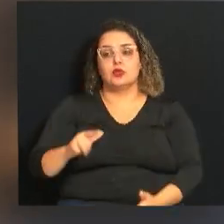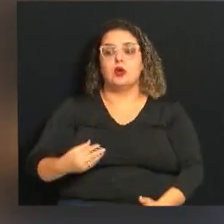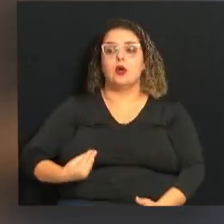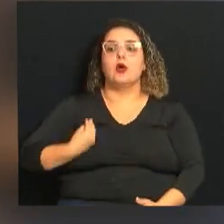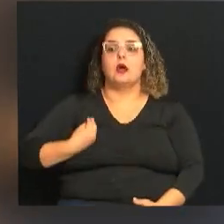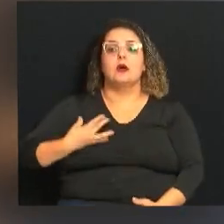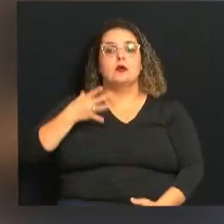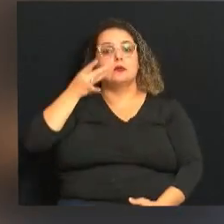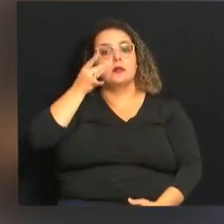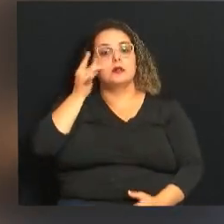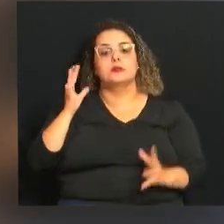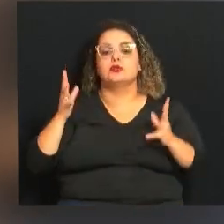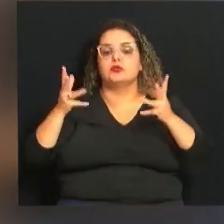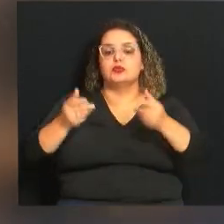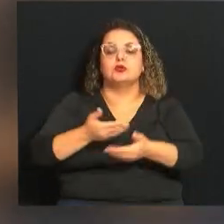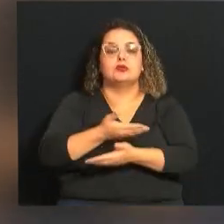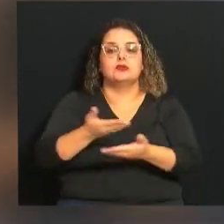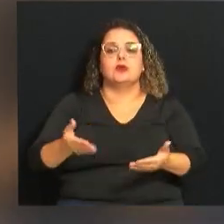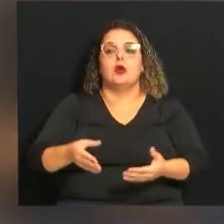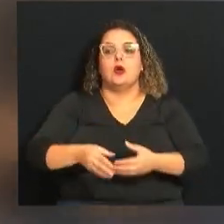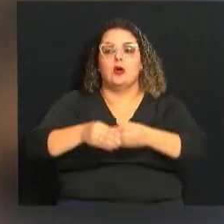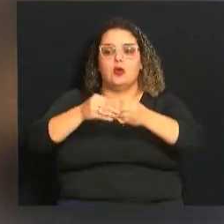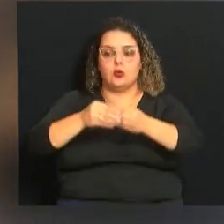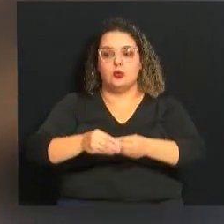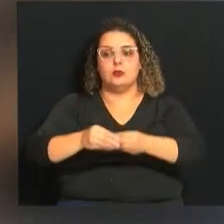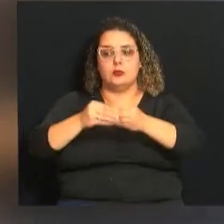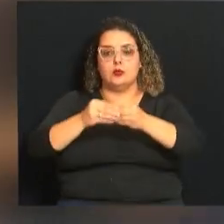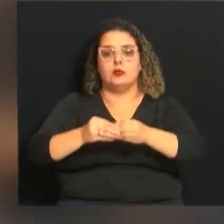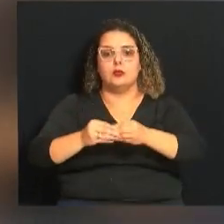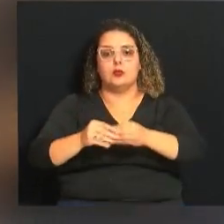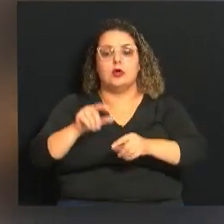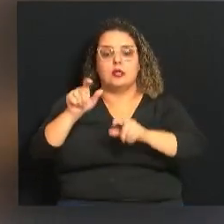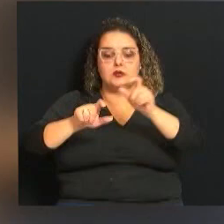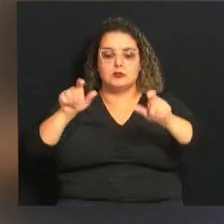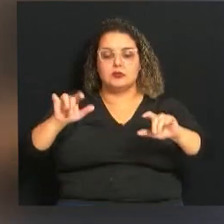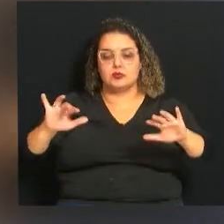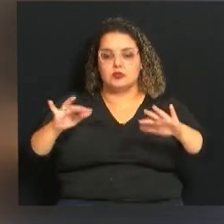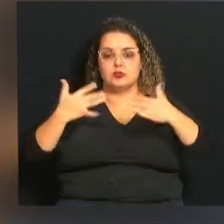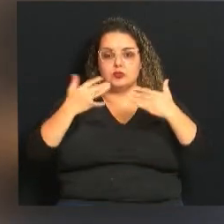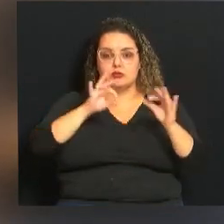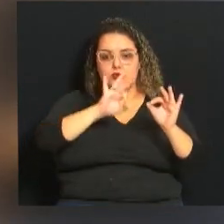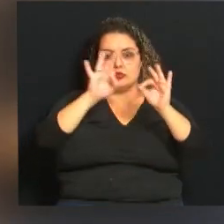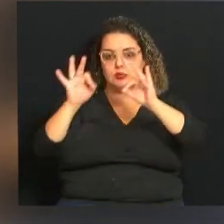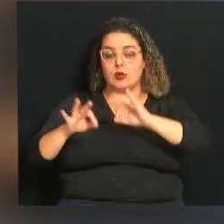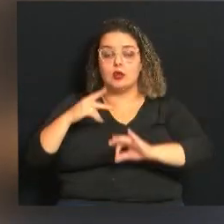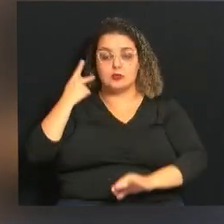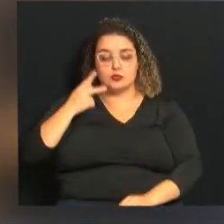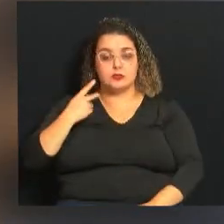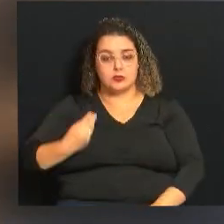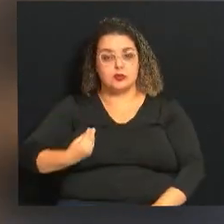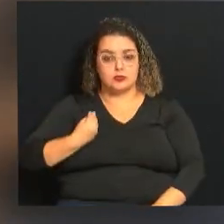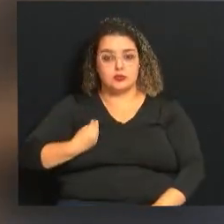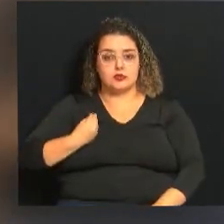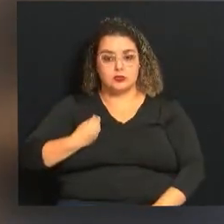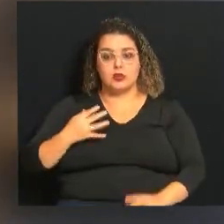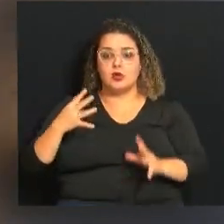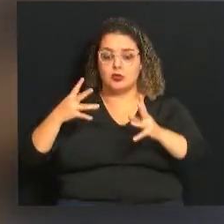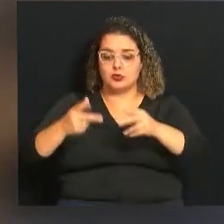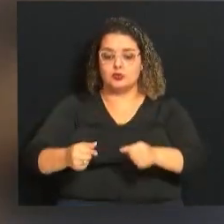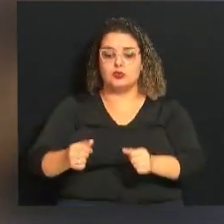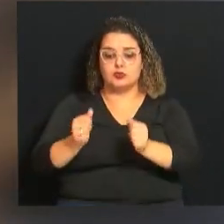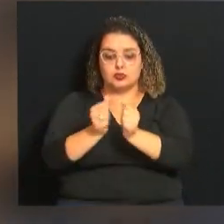agradecendo mais uma vez a presença de todos vocês, cumprimentar o público que nos assiste, os vereadores